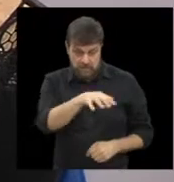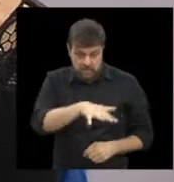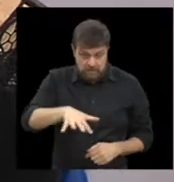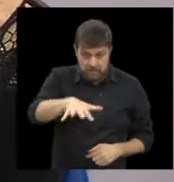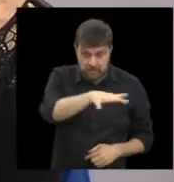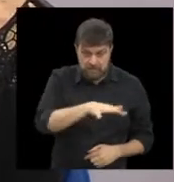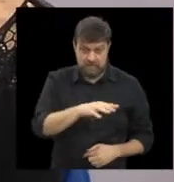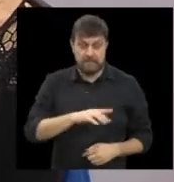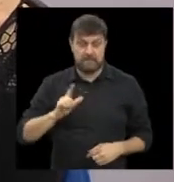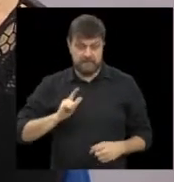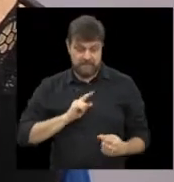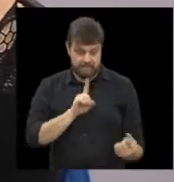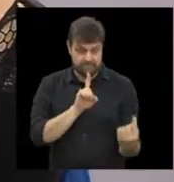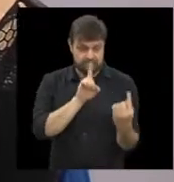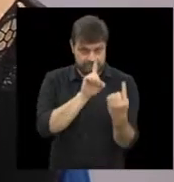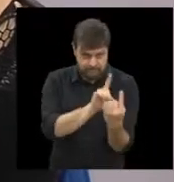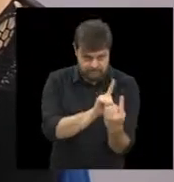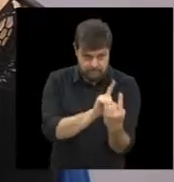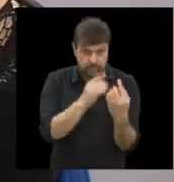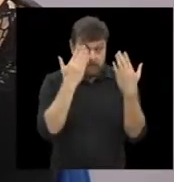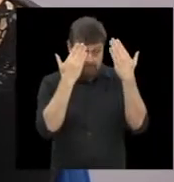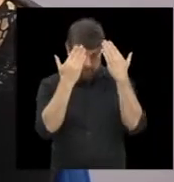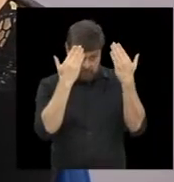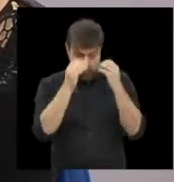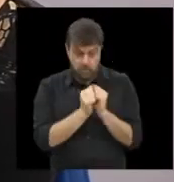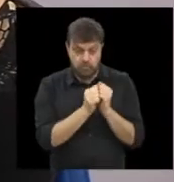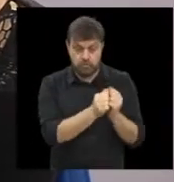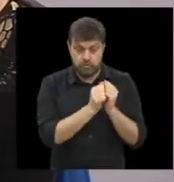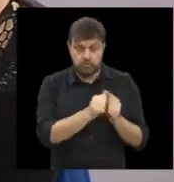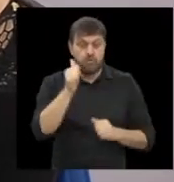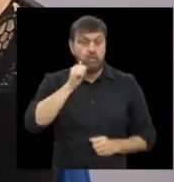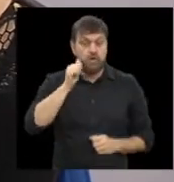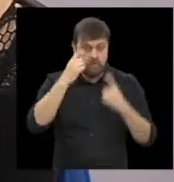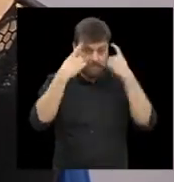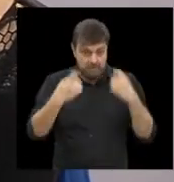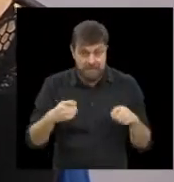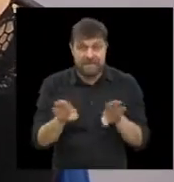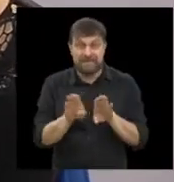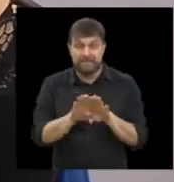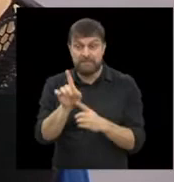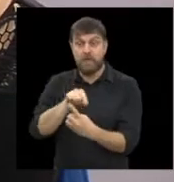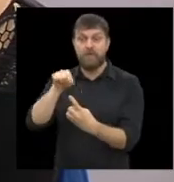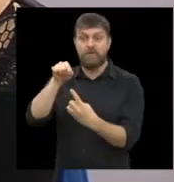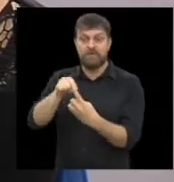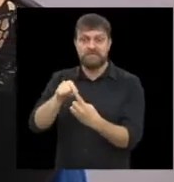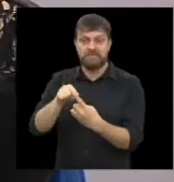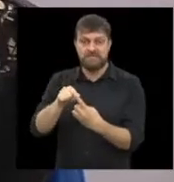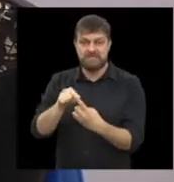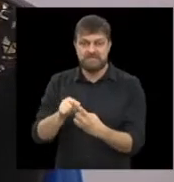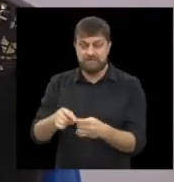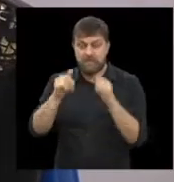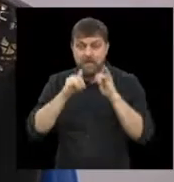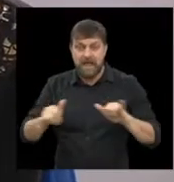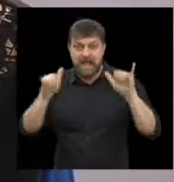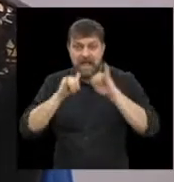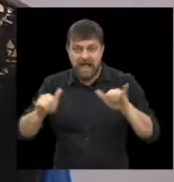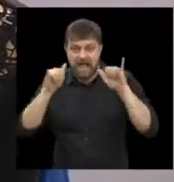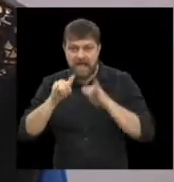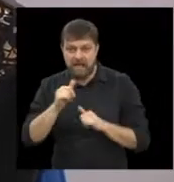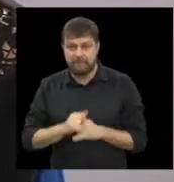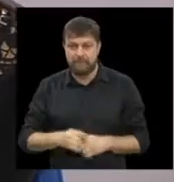o atendimento da violência, mas também com ações preventivas. Então, campanhas, fazemos bazares